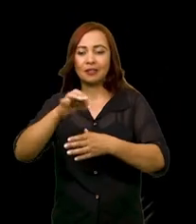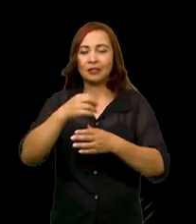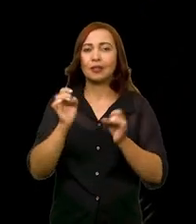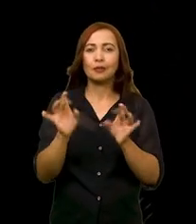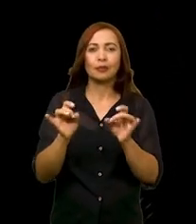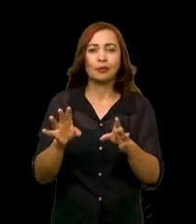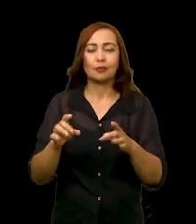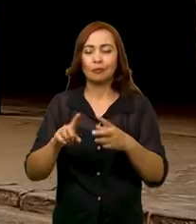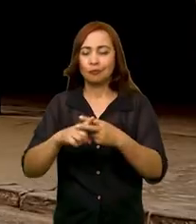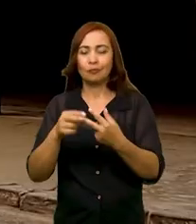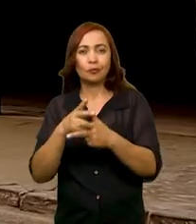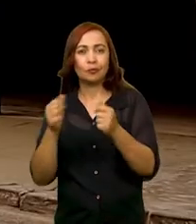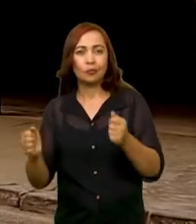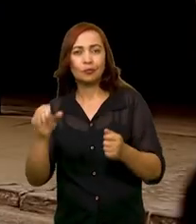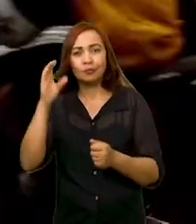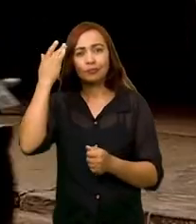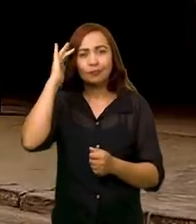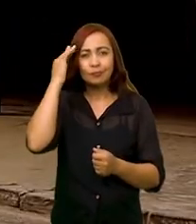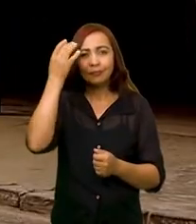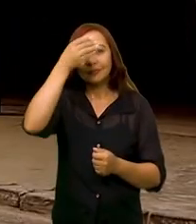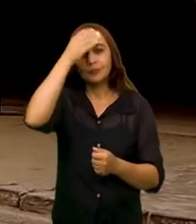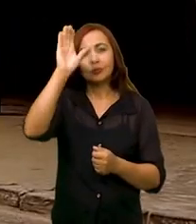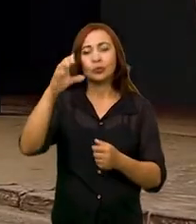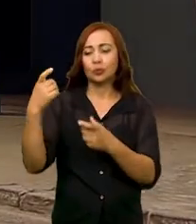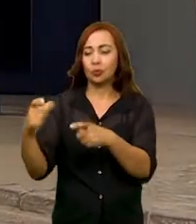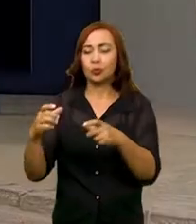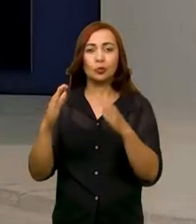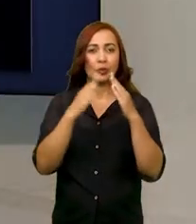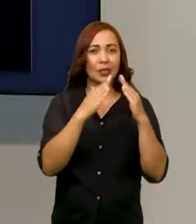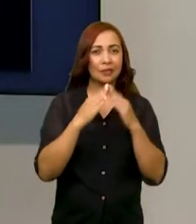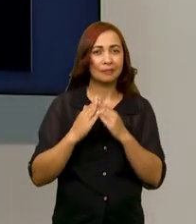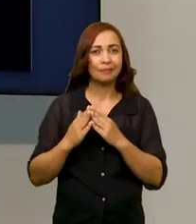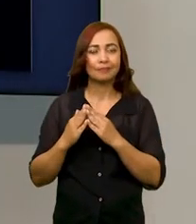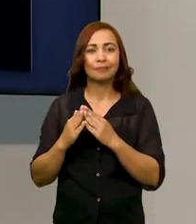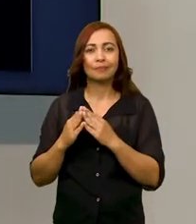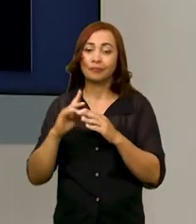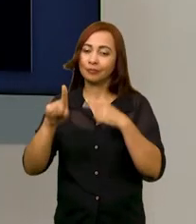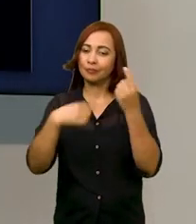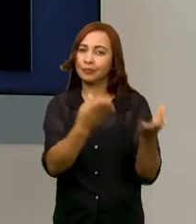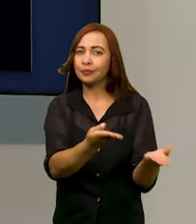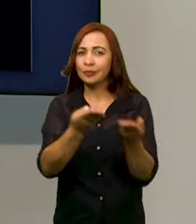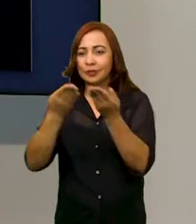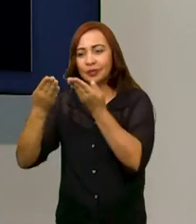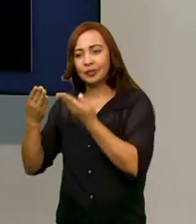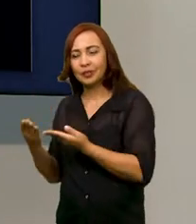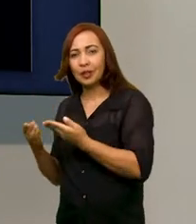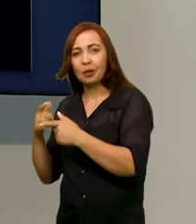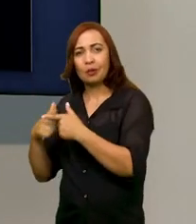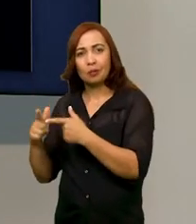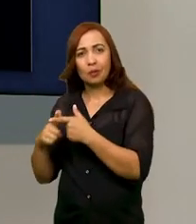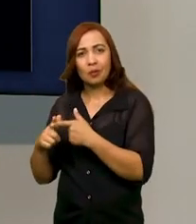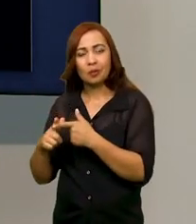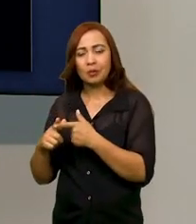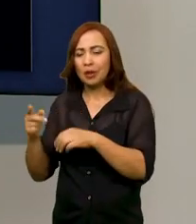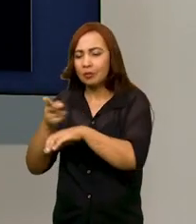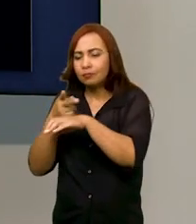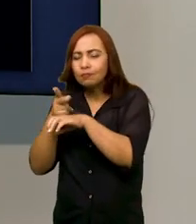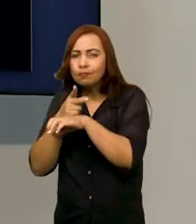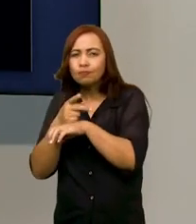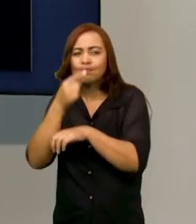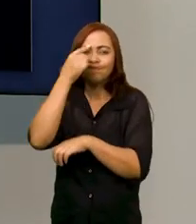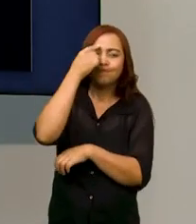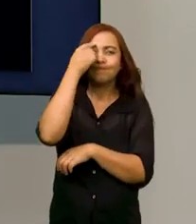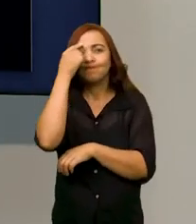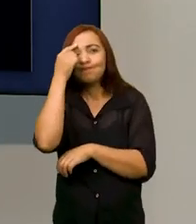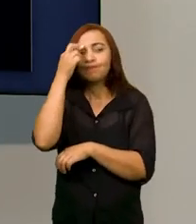entender a cultura do local onde elas moram e depois trazer os problemas delas e tentar resolver